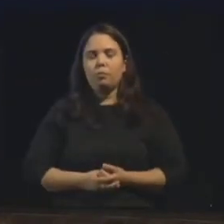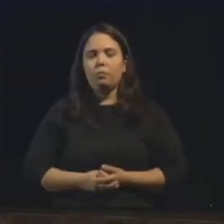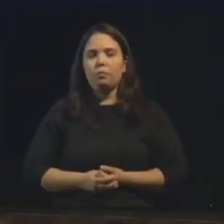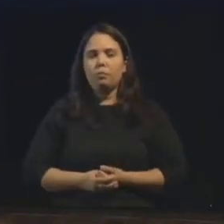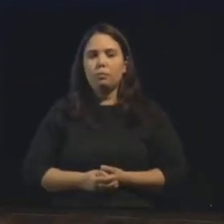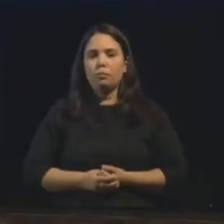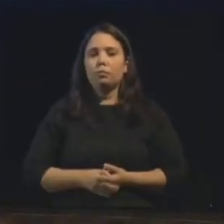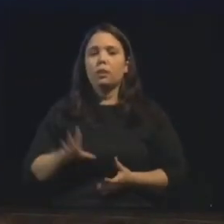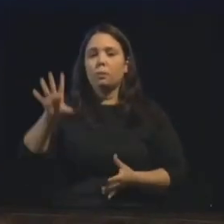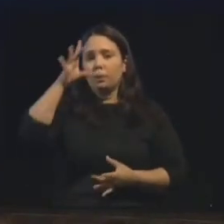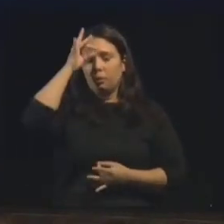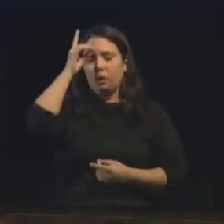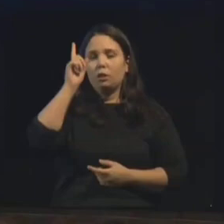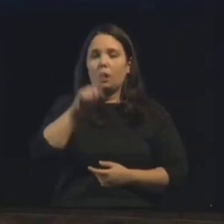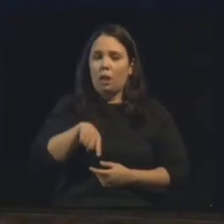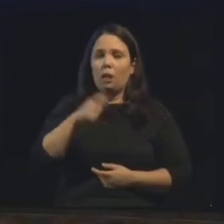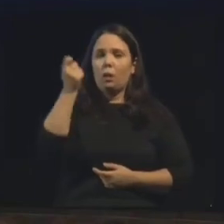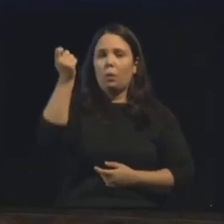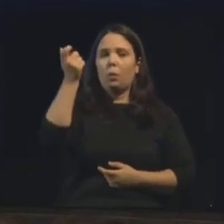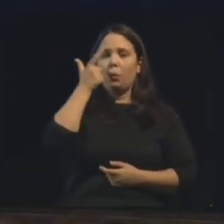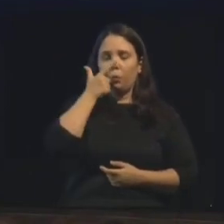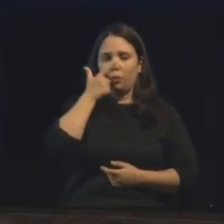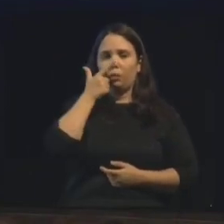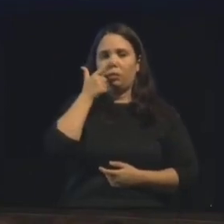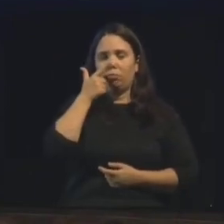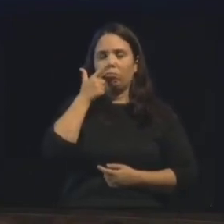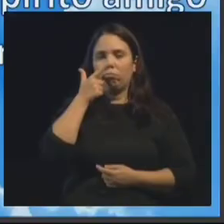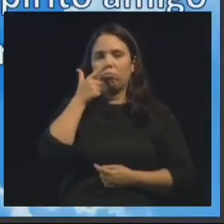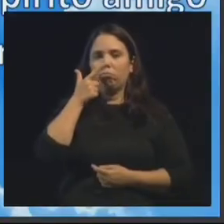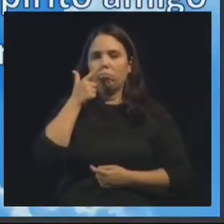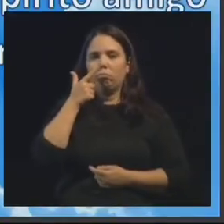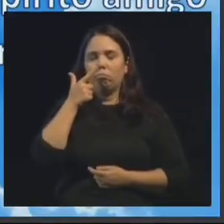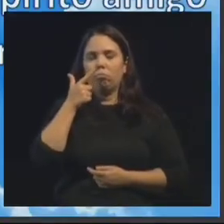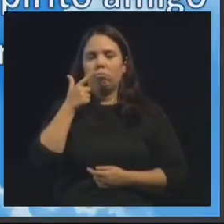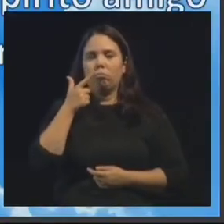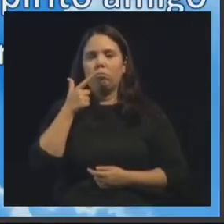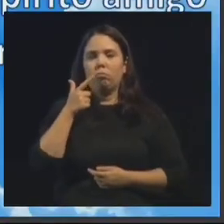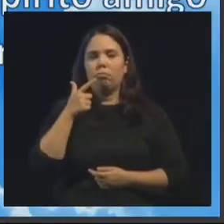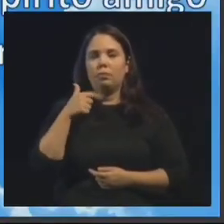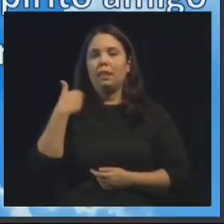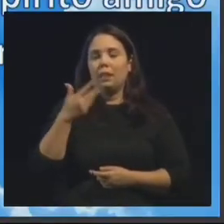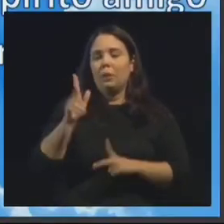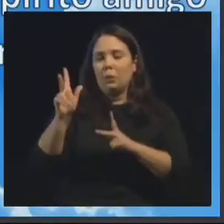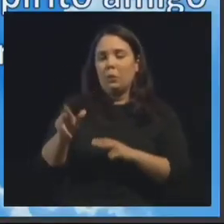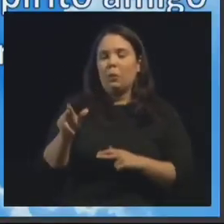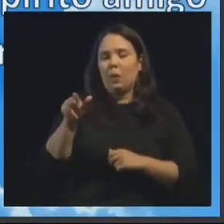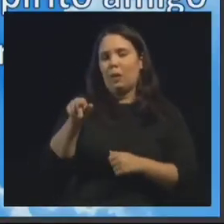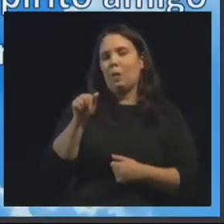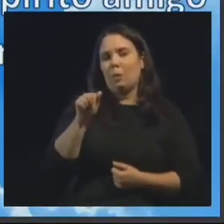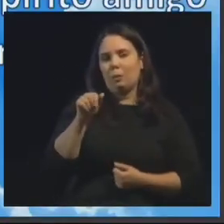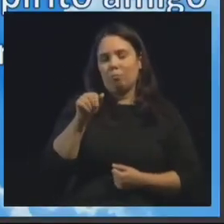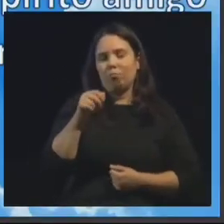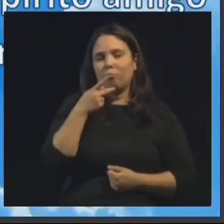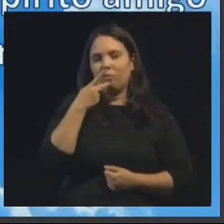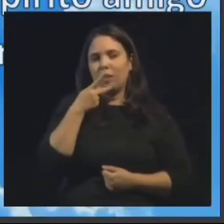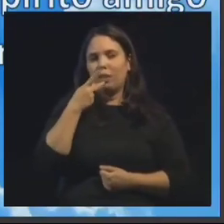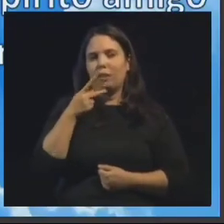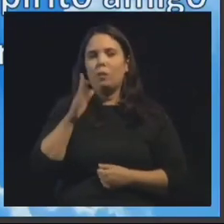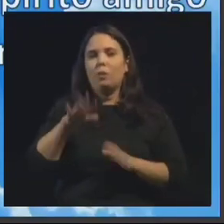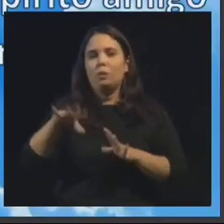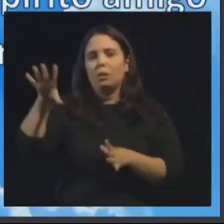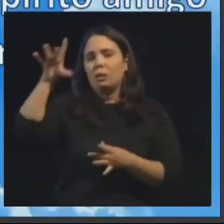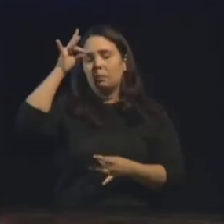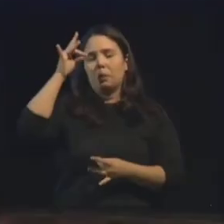Mediunidade é luz. Enquanto não requer estarem autoria, fazer que não eu dasse isso. O Espírito não se